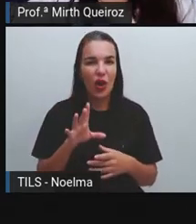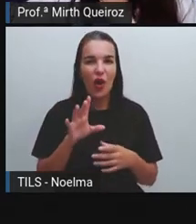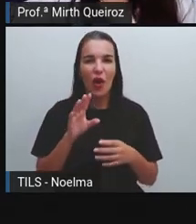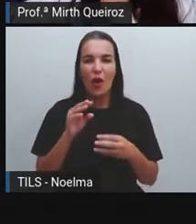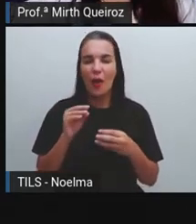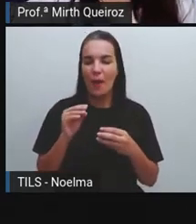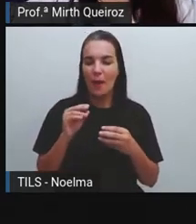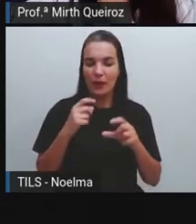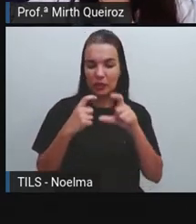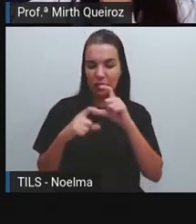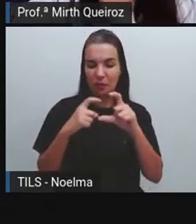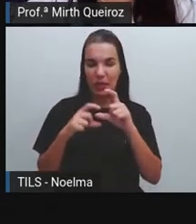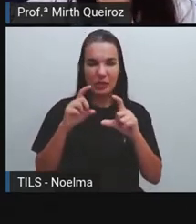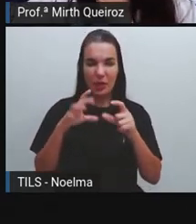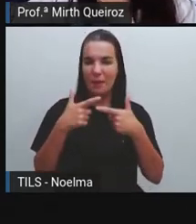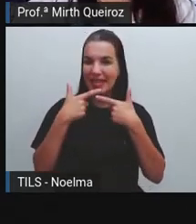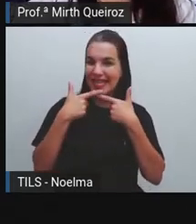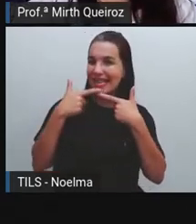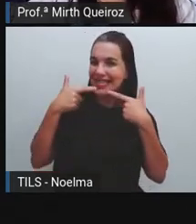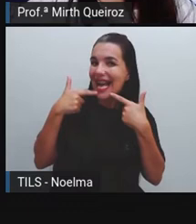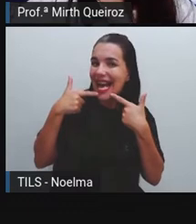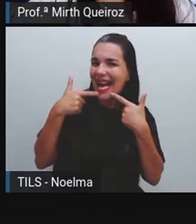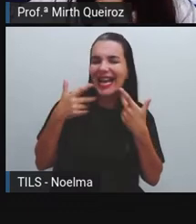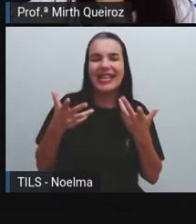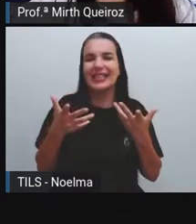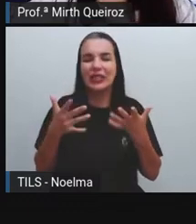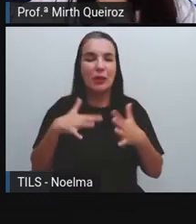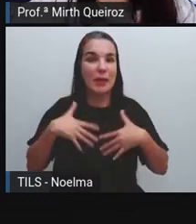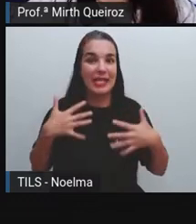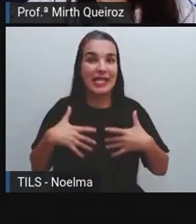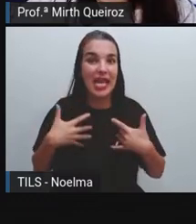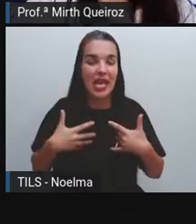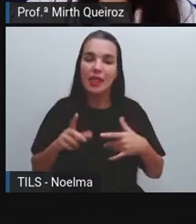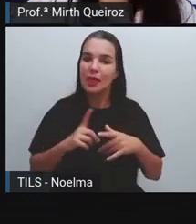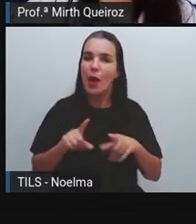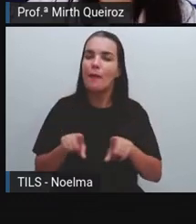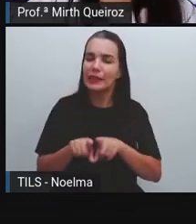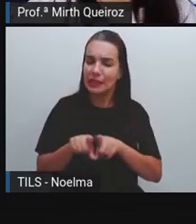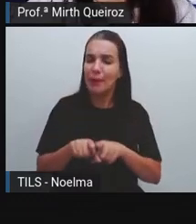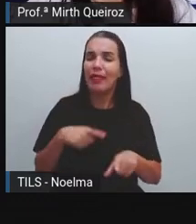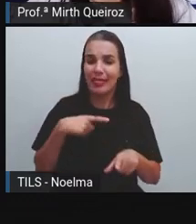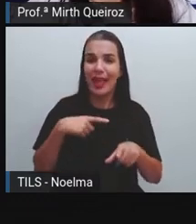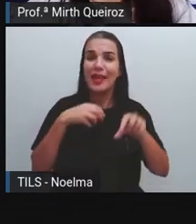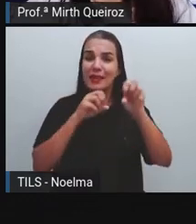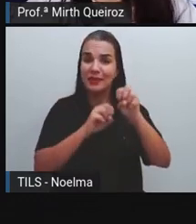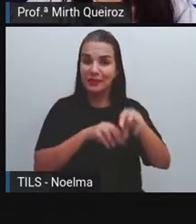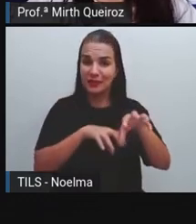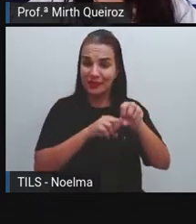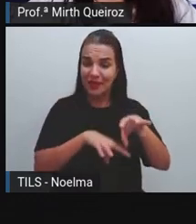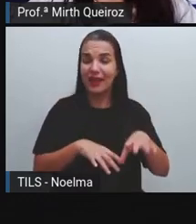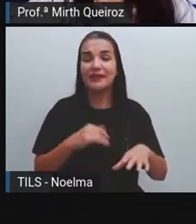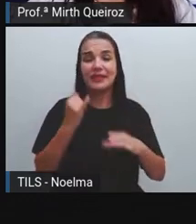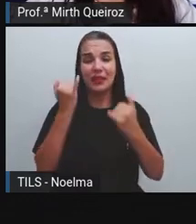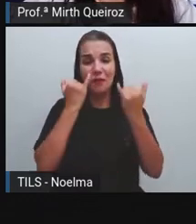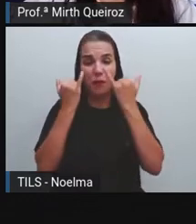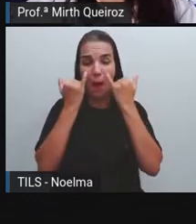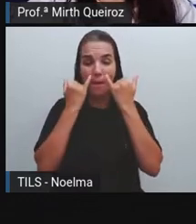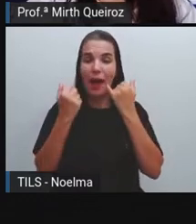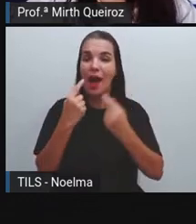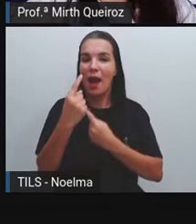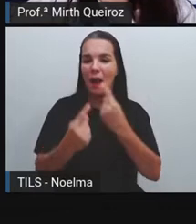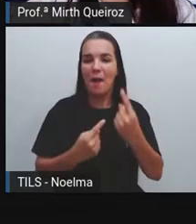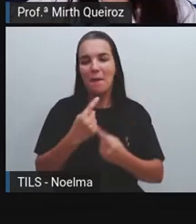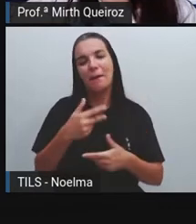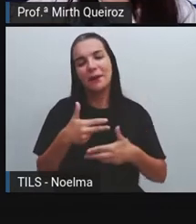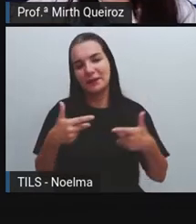embora quando a gente está lendo ali é algo prazeroso, né? Mas também informar sobre algo, trazer o